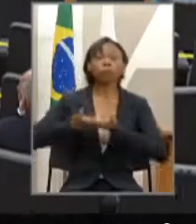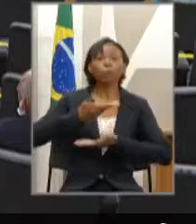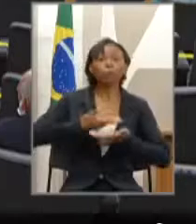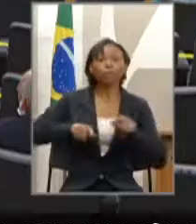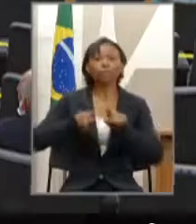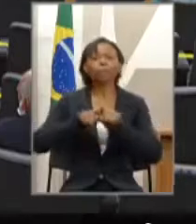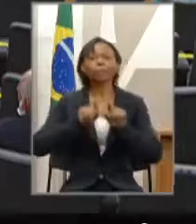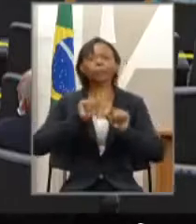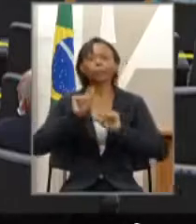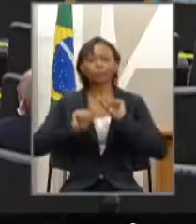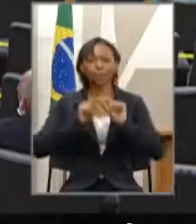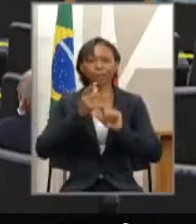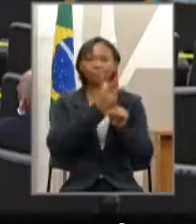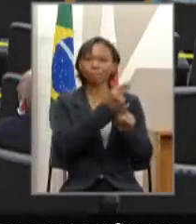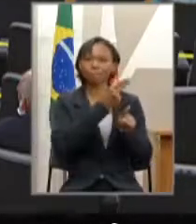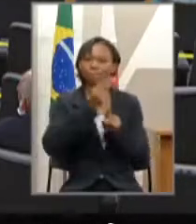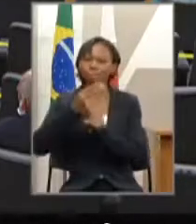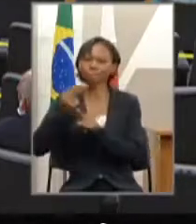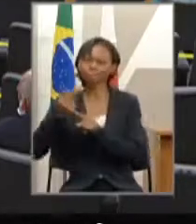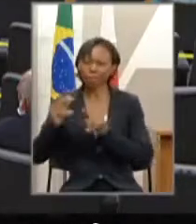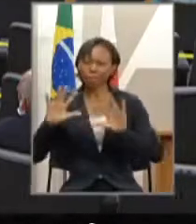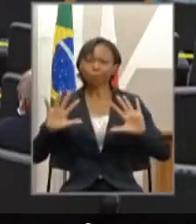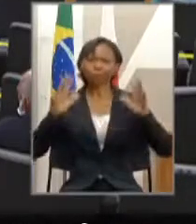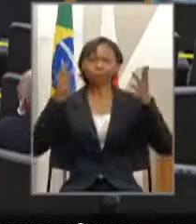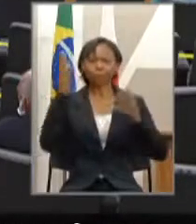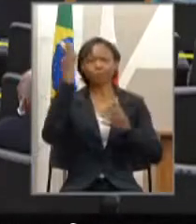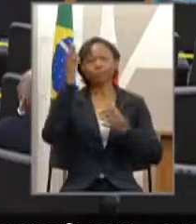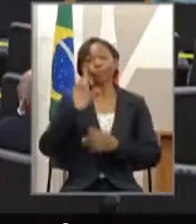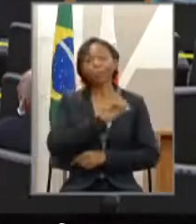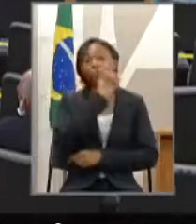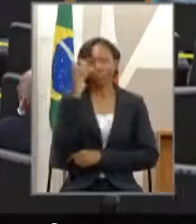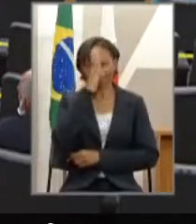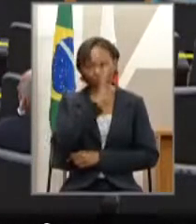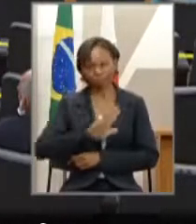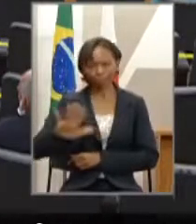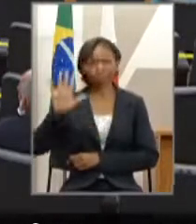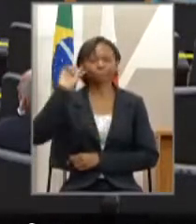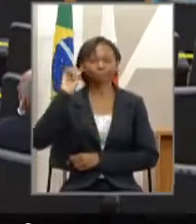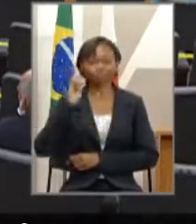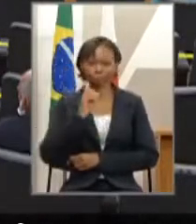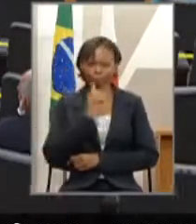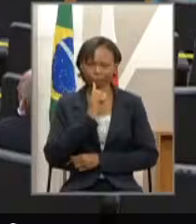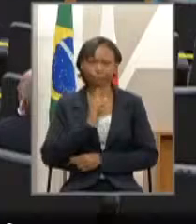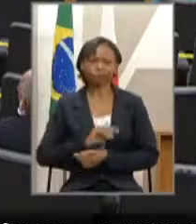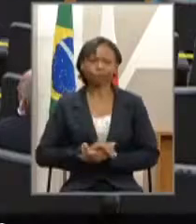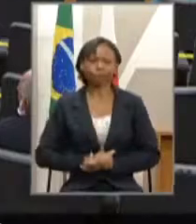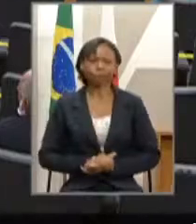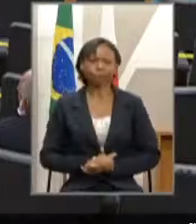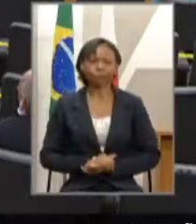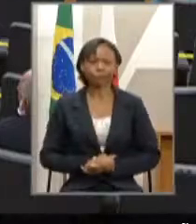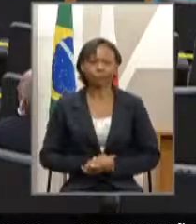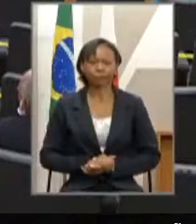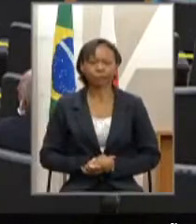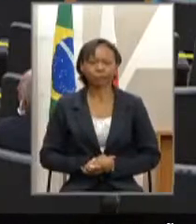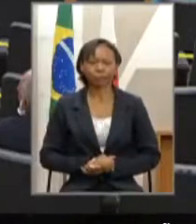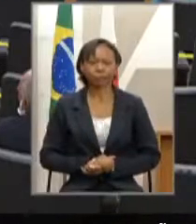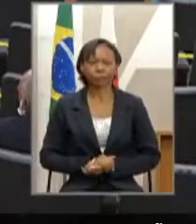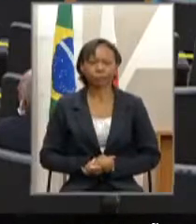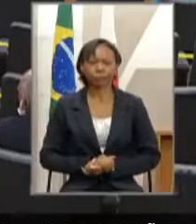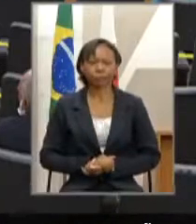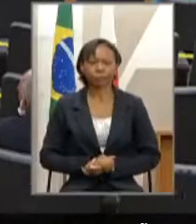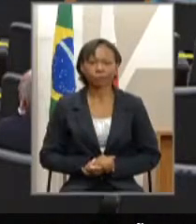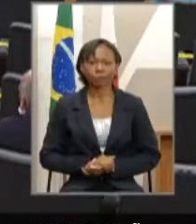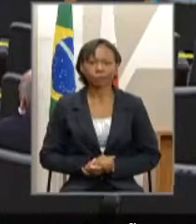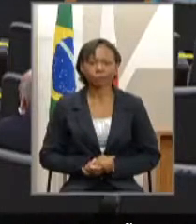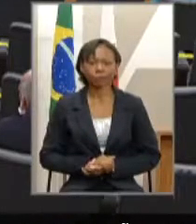de setembro foi o dia nacional do surdo. Essa reunião é exatamente para discutir desafios e conquistas. Vamos acompanhar então as